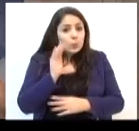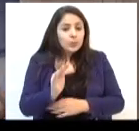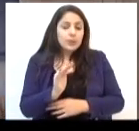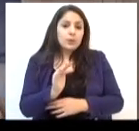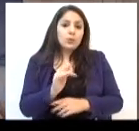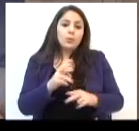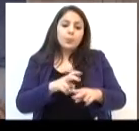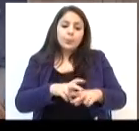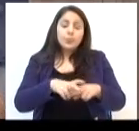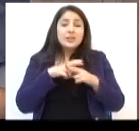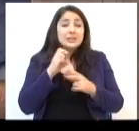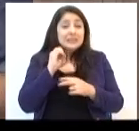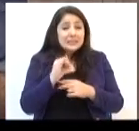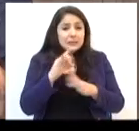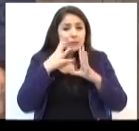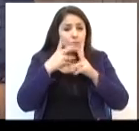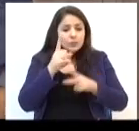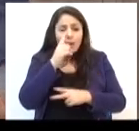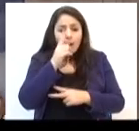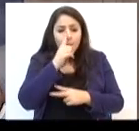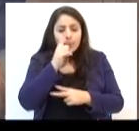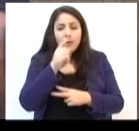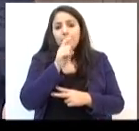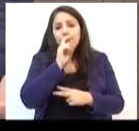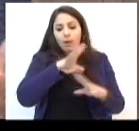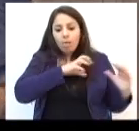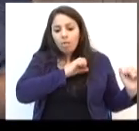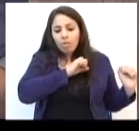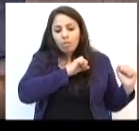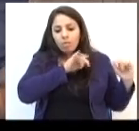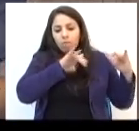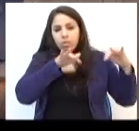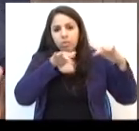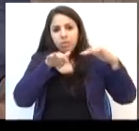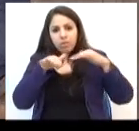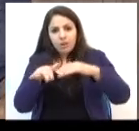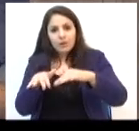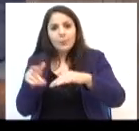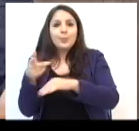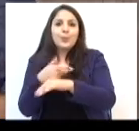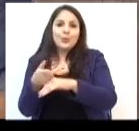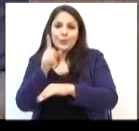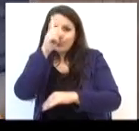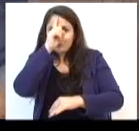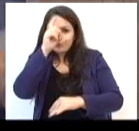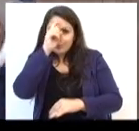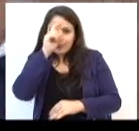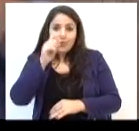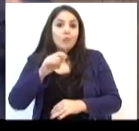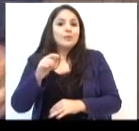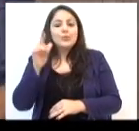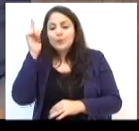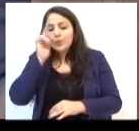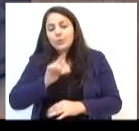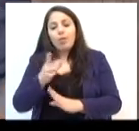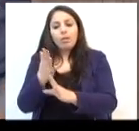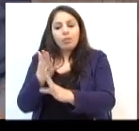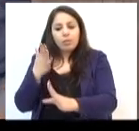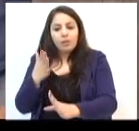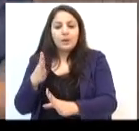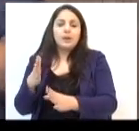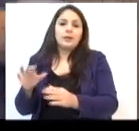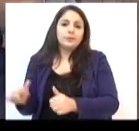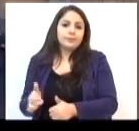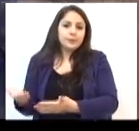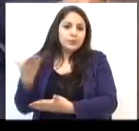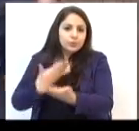ordenamento, porque se todas as mães e todos os pais que tiverem qualquer problema hoje procurarem o hospital, ninguém vai conseguir ser atendido